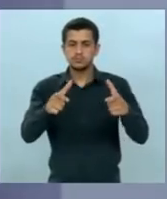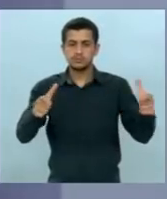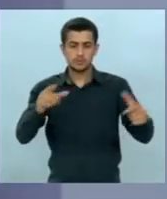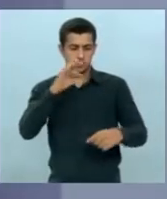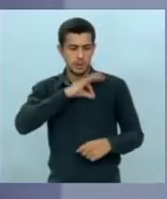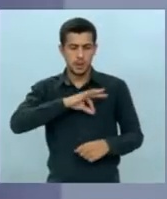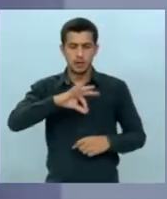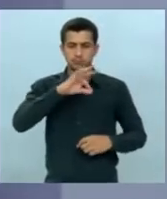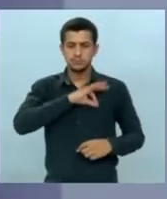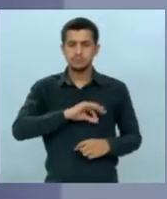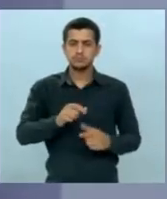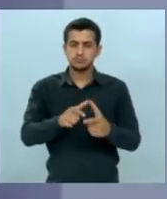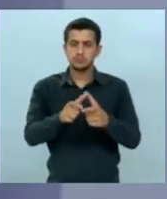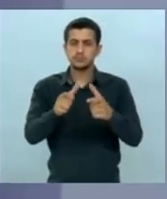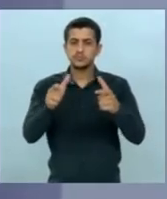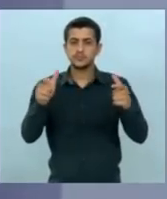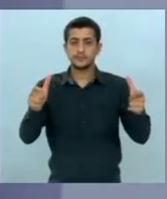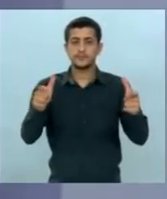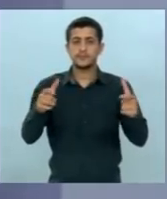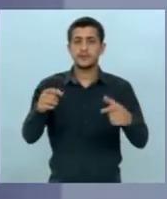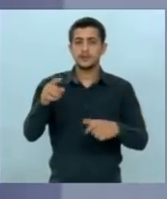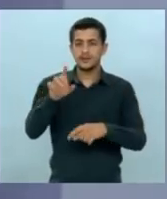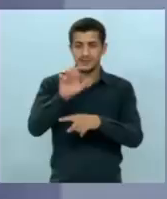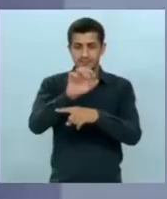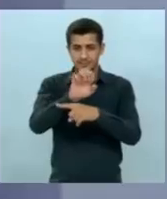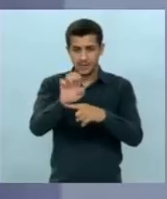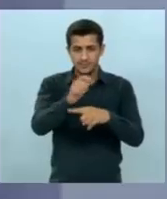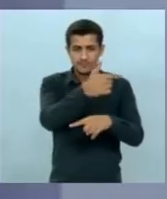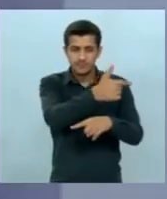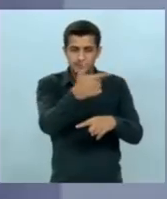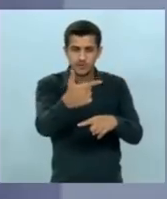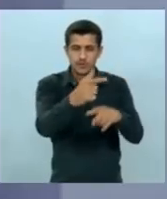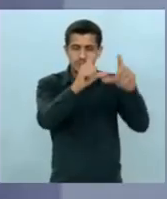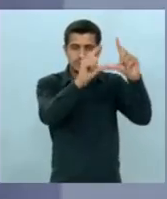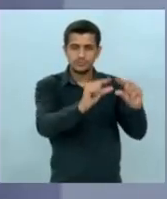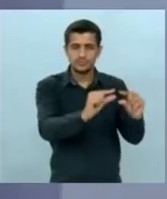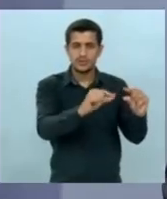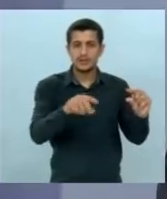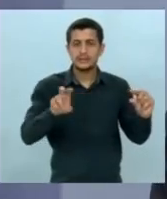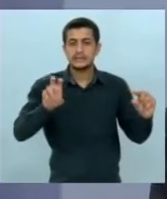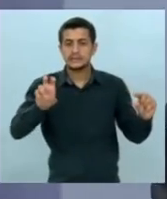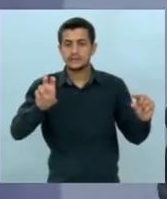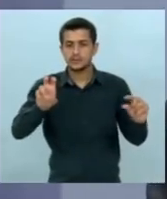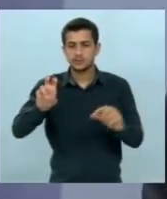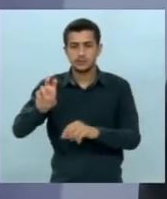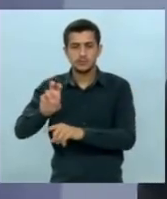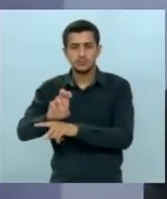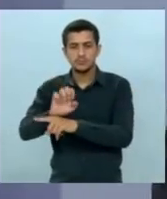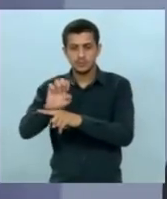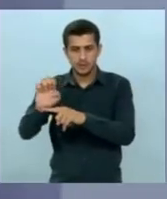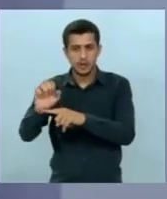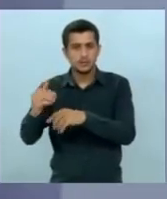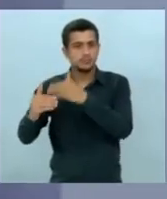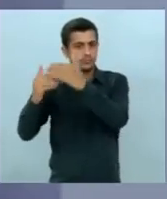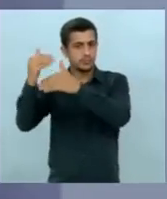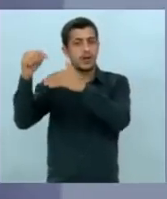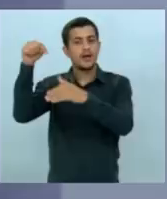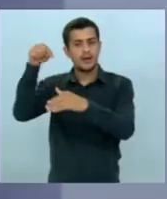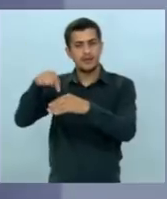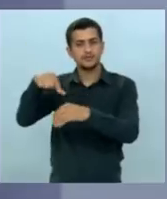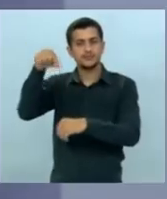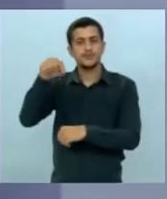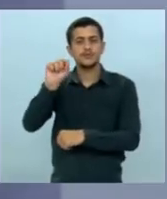trabalhador enquanto 22 estados caiu a renda só 5 estados aumentaram e um deles foi Mato Grosso do Sul